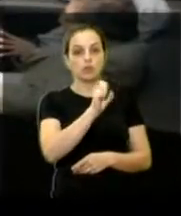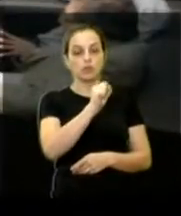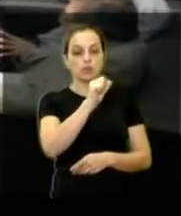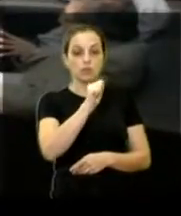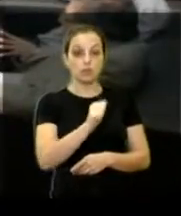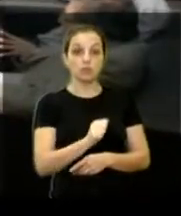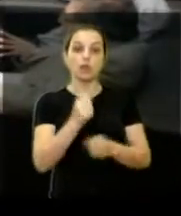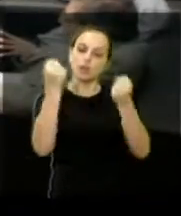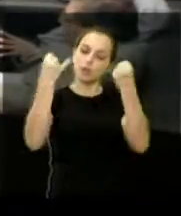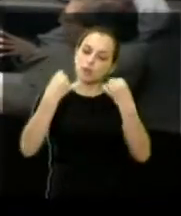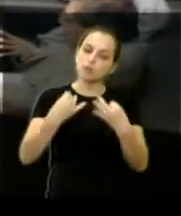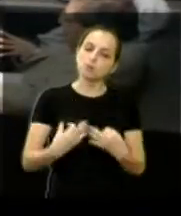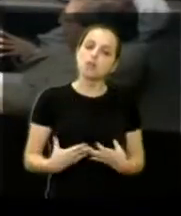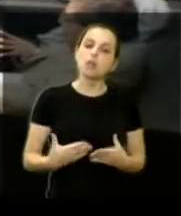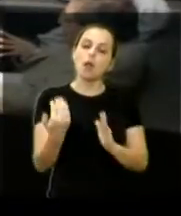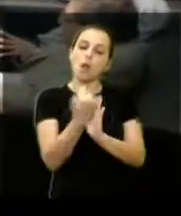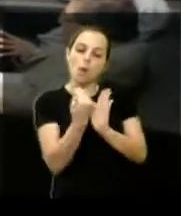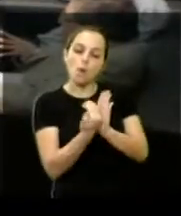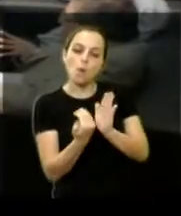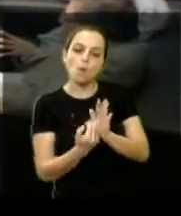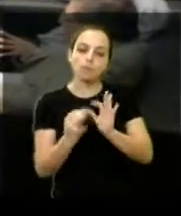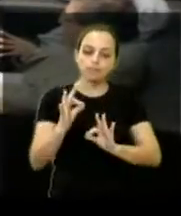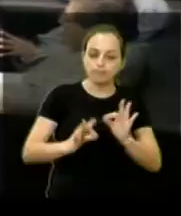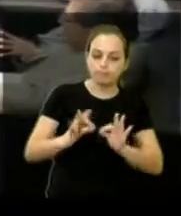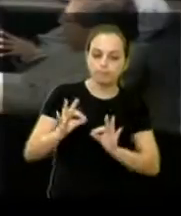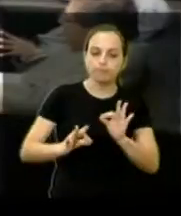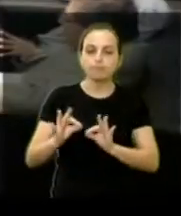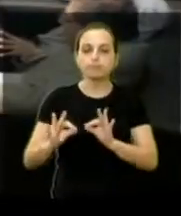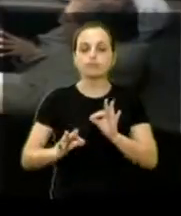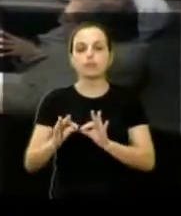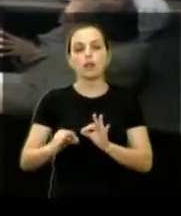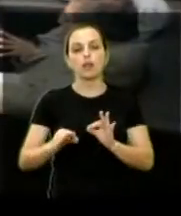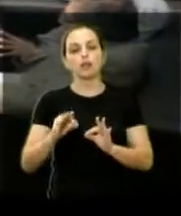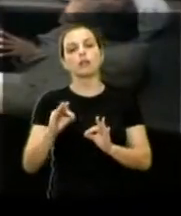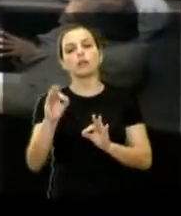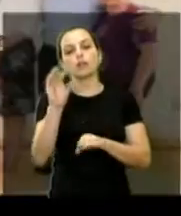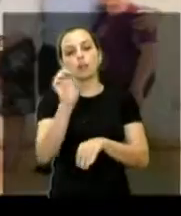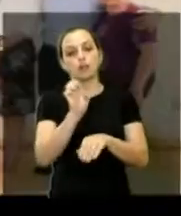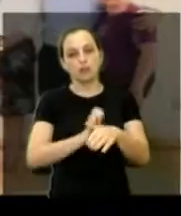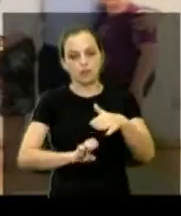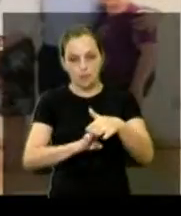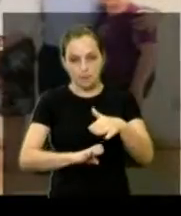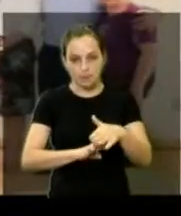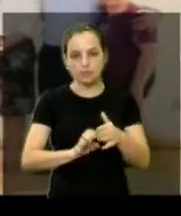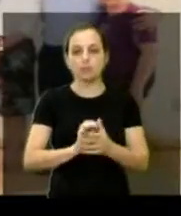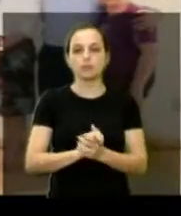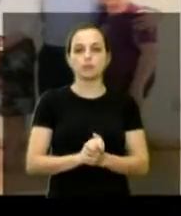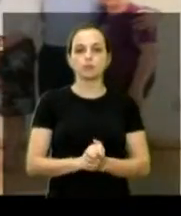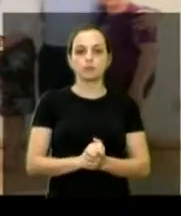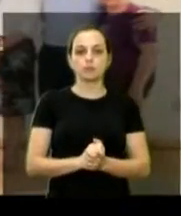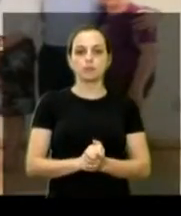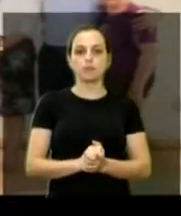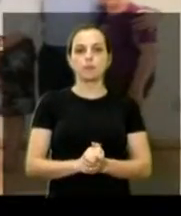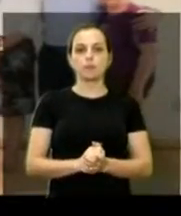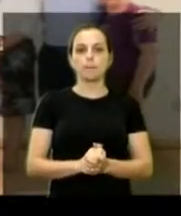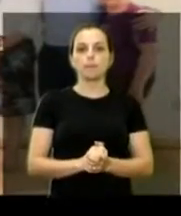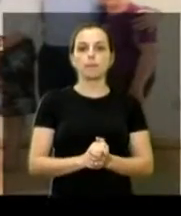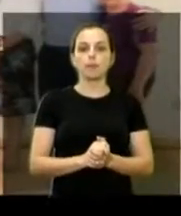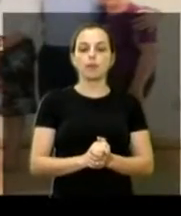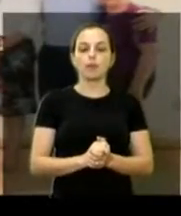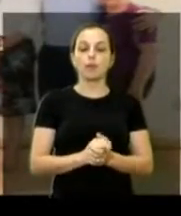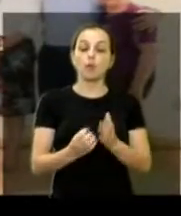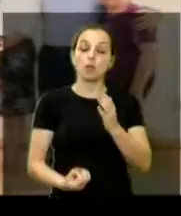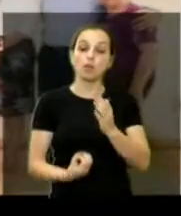explicar o plano de reestruturação, de reorganização da empresa. Estivemos também no lançamento do